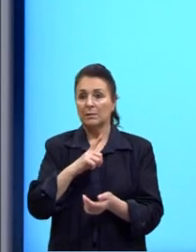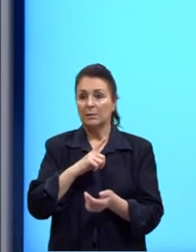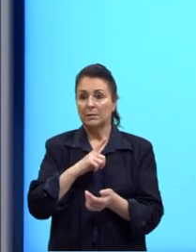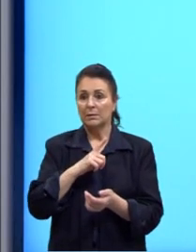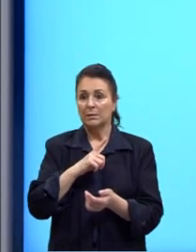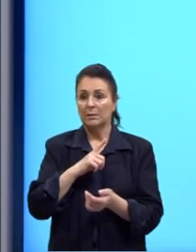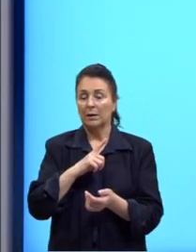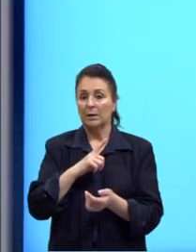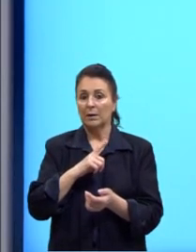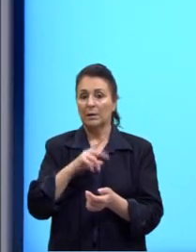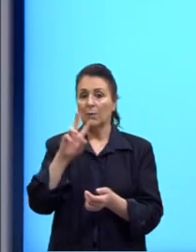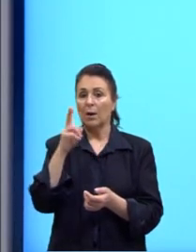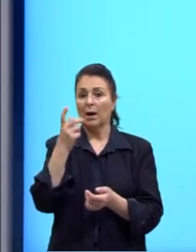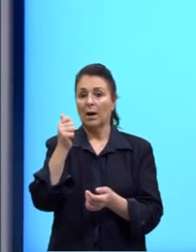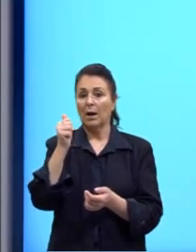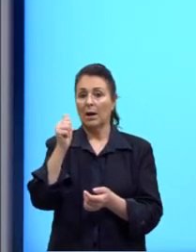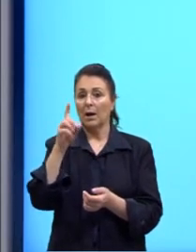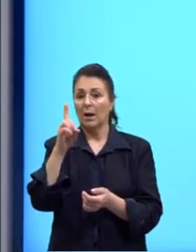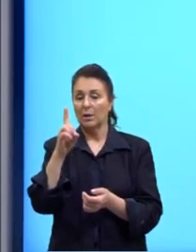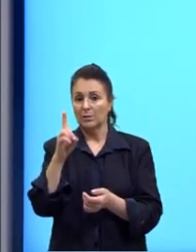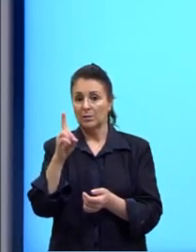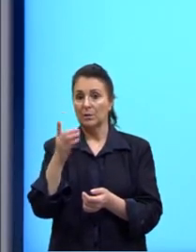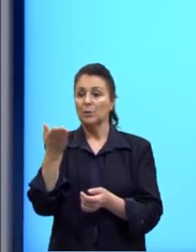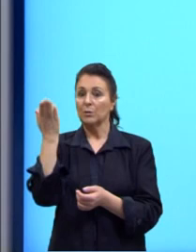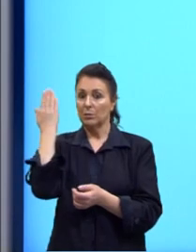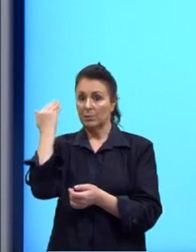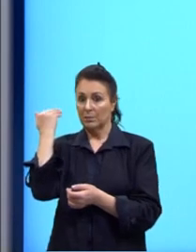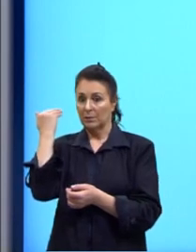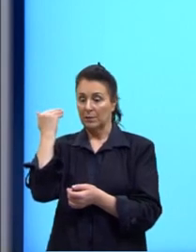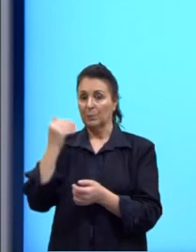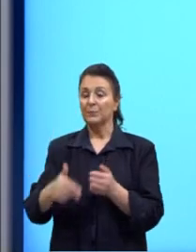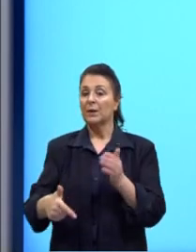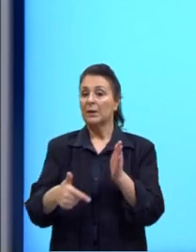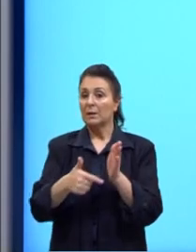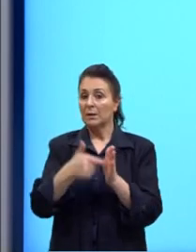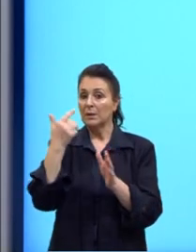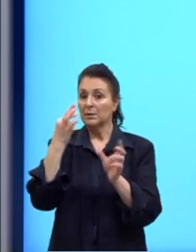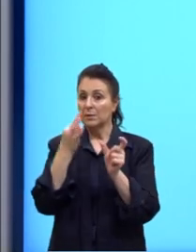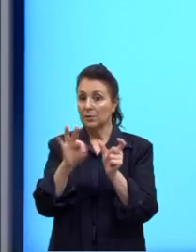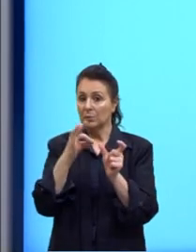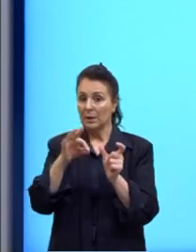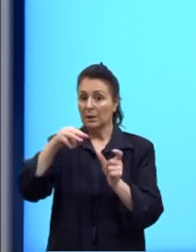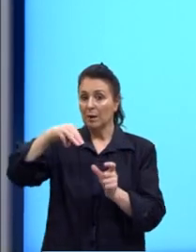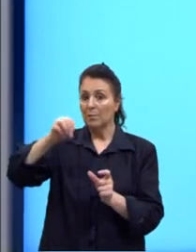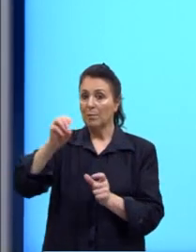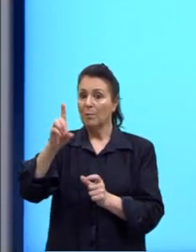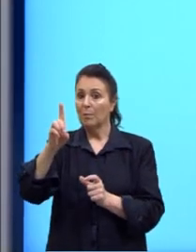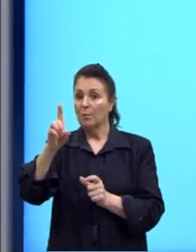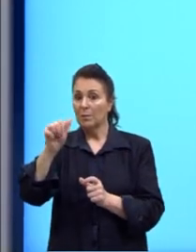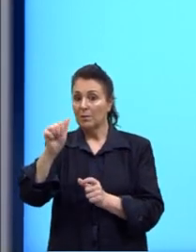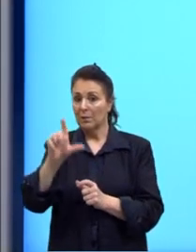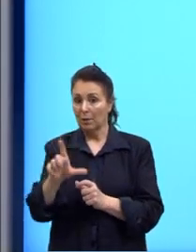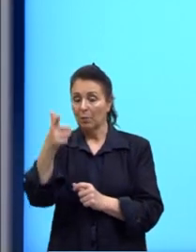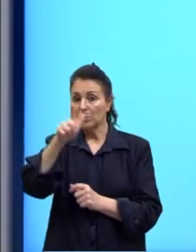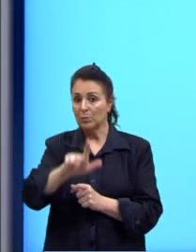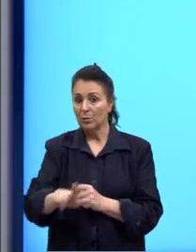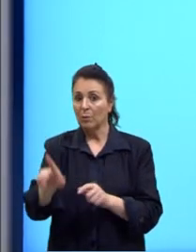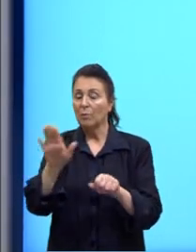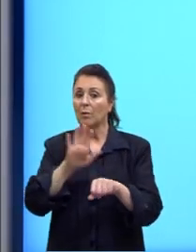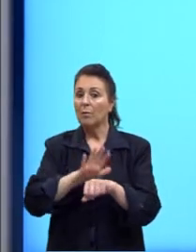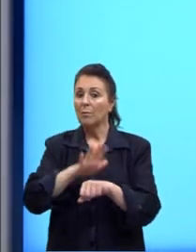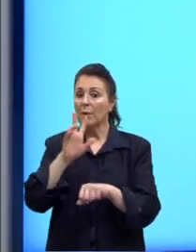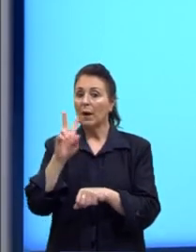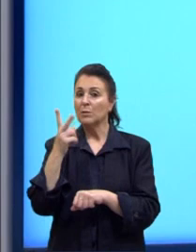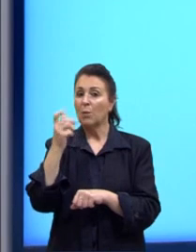mais o passado perfeito. E na minha segunda oração, eu tenho um modal novamente, mais o